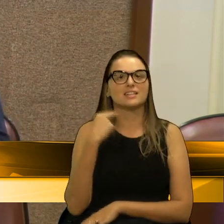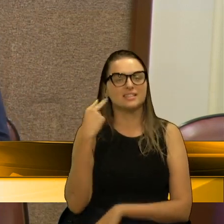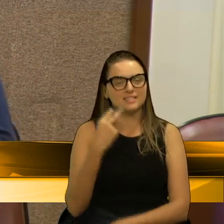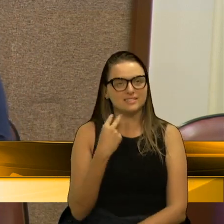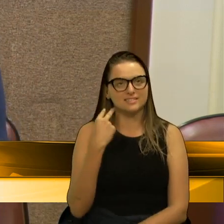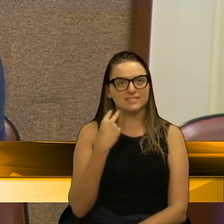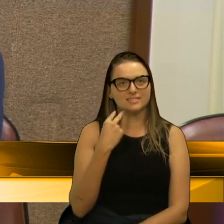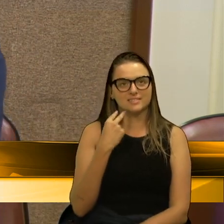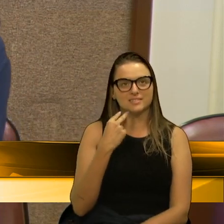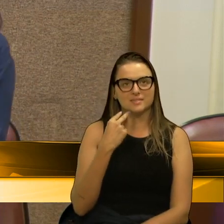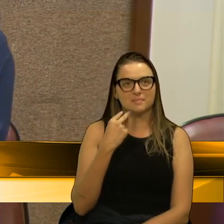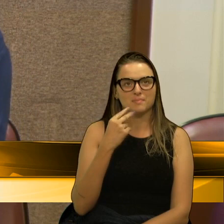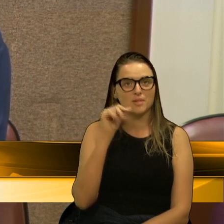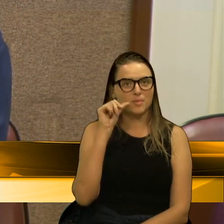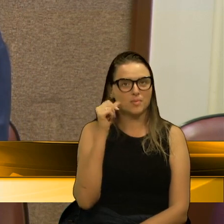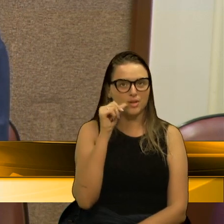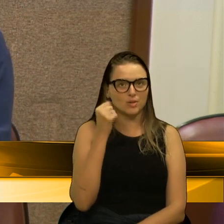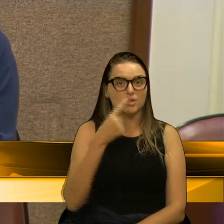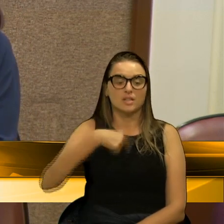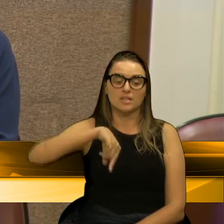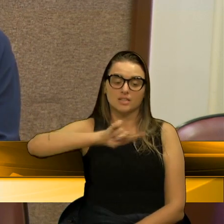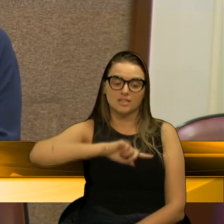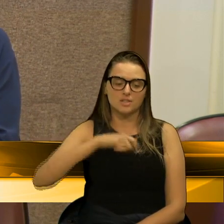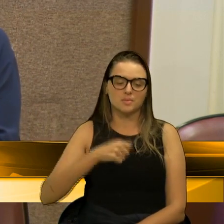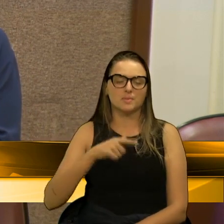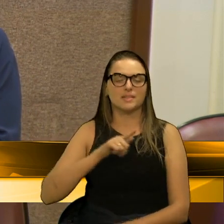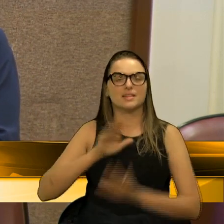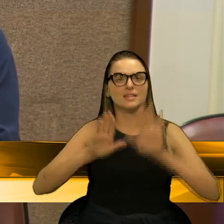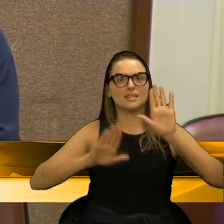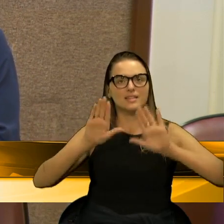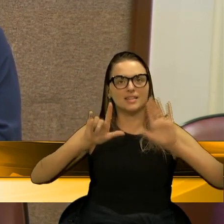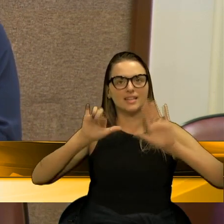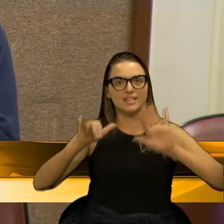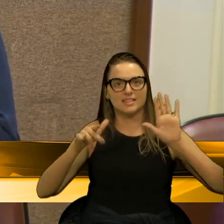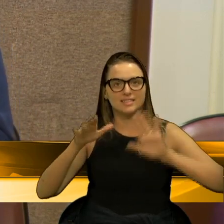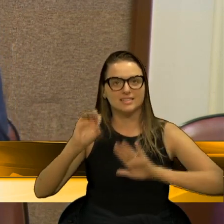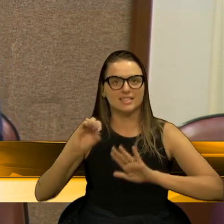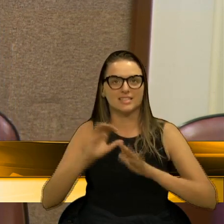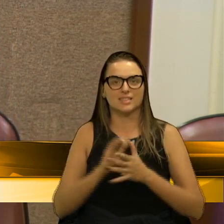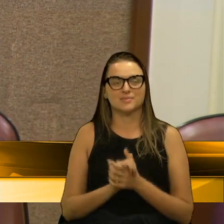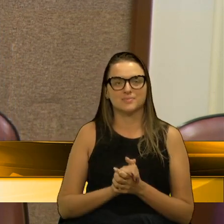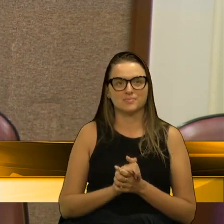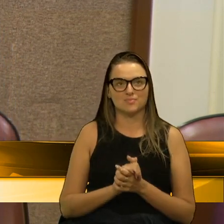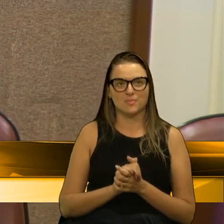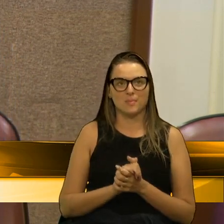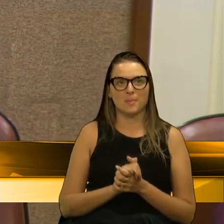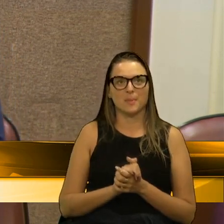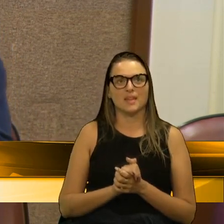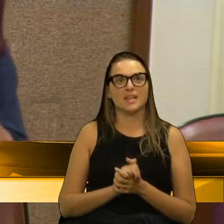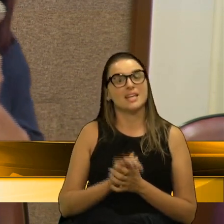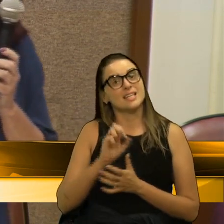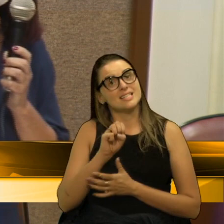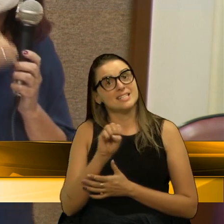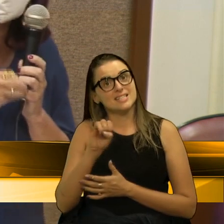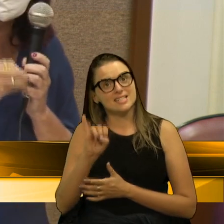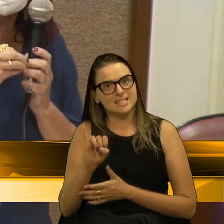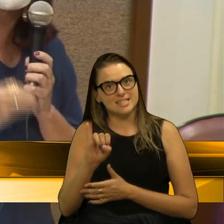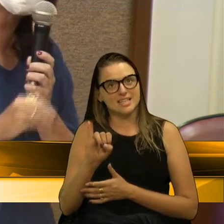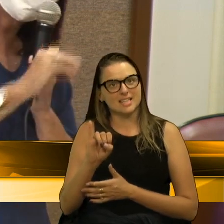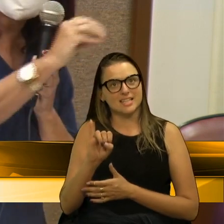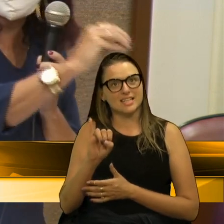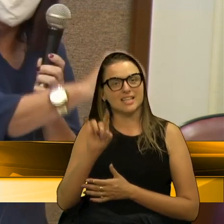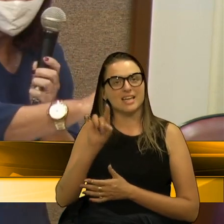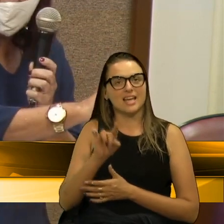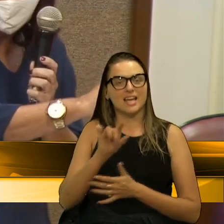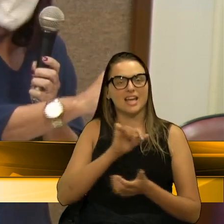falam que nós precisamos ter uma licitação atrativa. Porque das duas, uma, se isso entra no cálculo